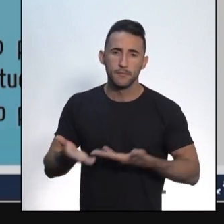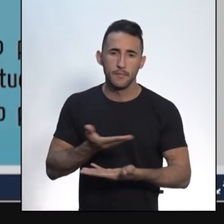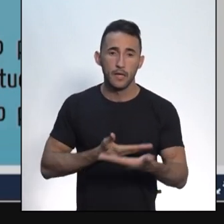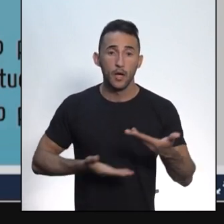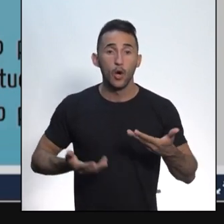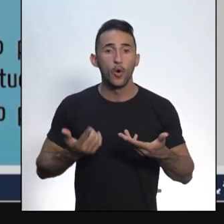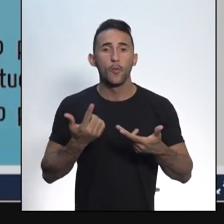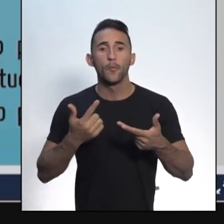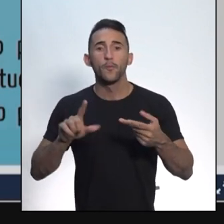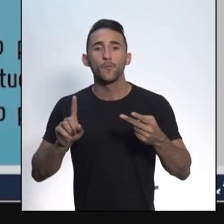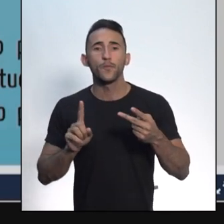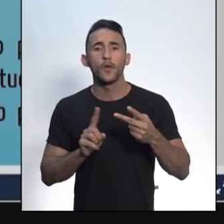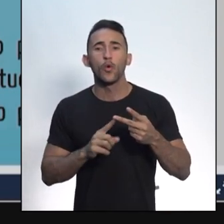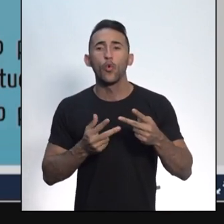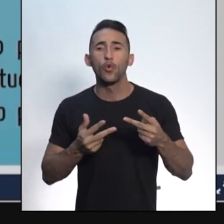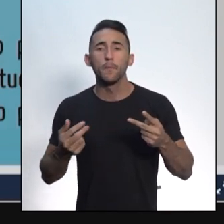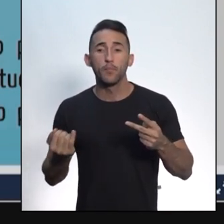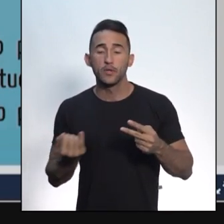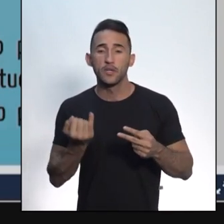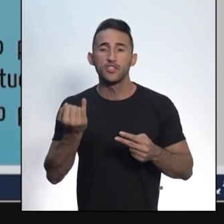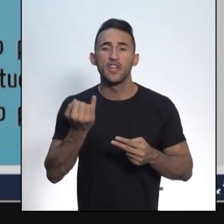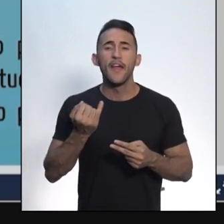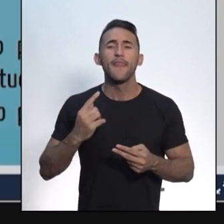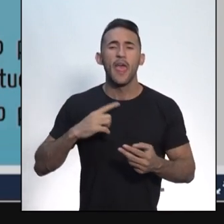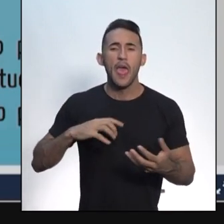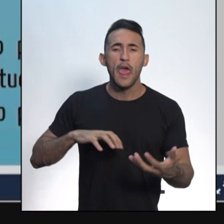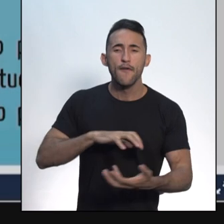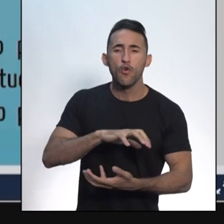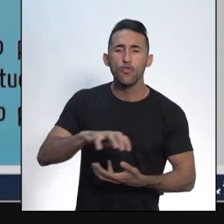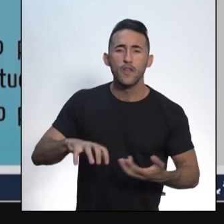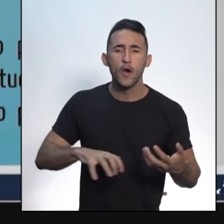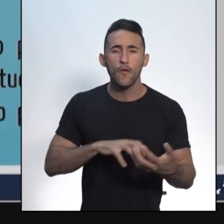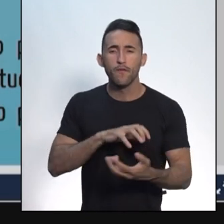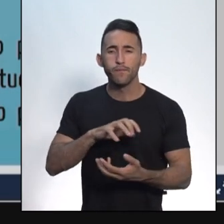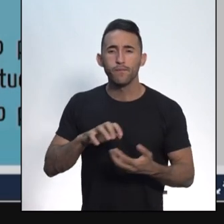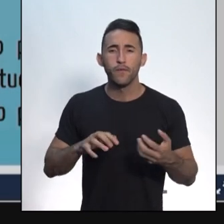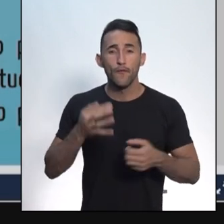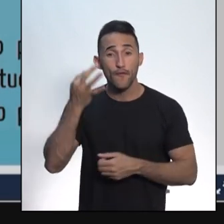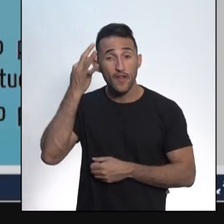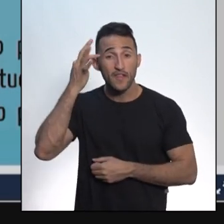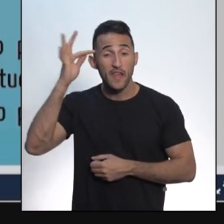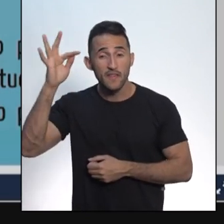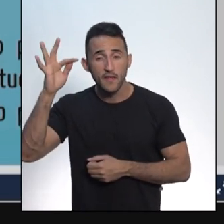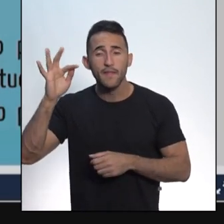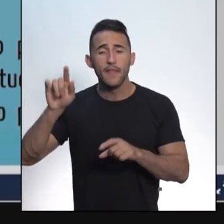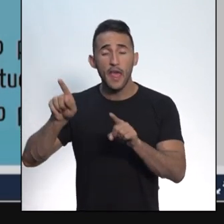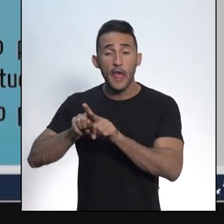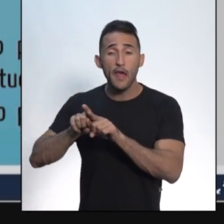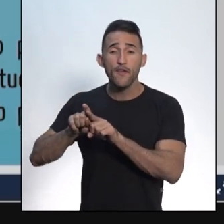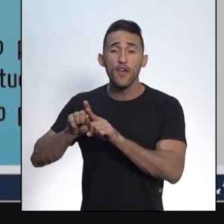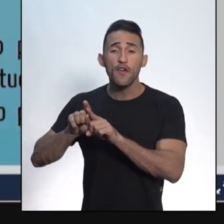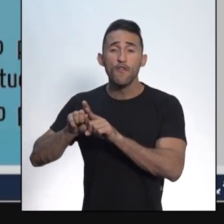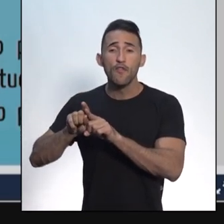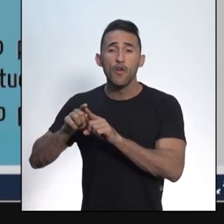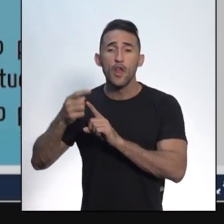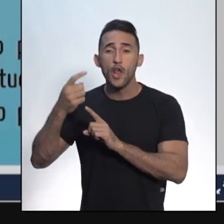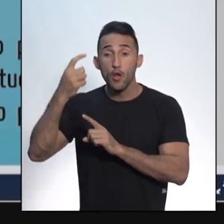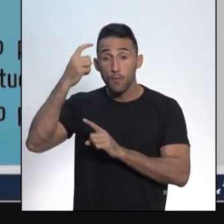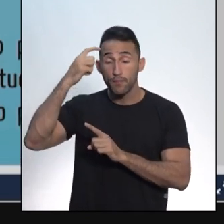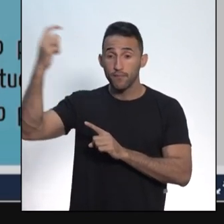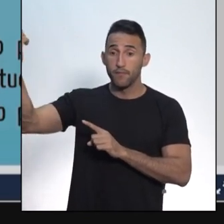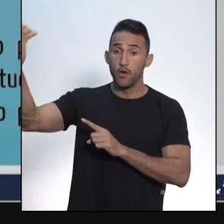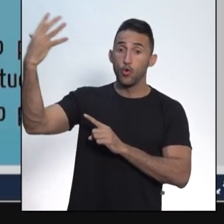Durante a Revolução Francesa e sob a influência do iluminismo, o termo república